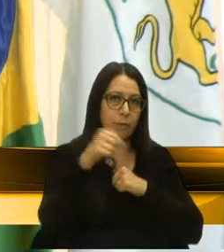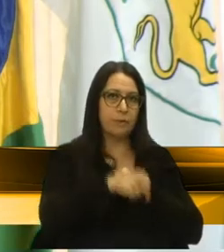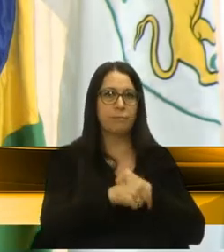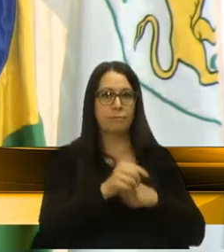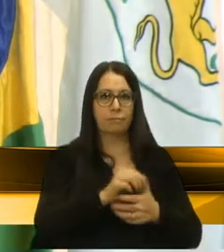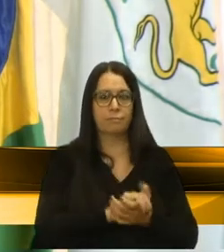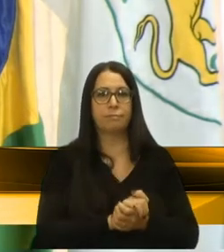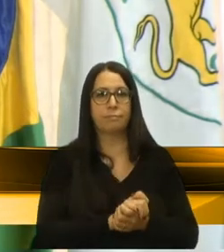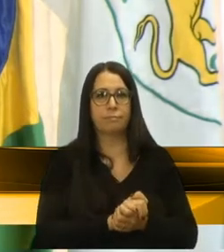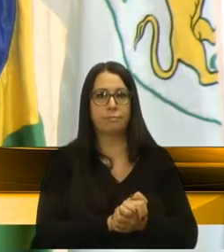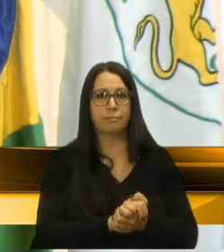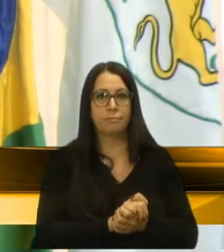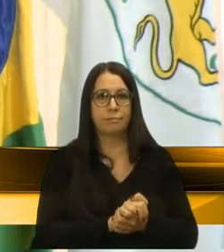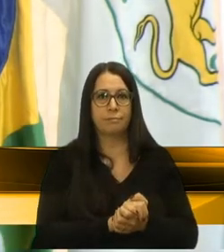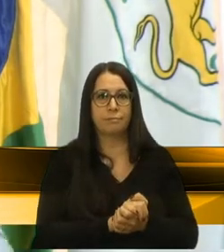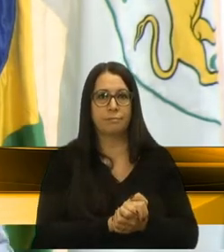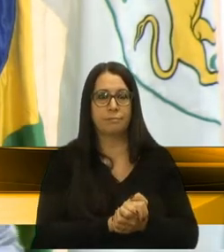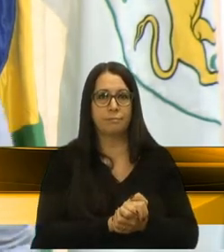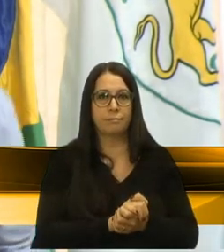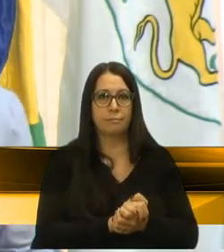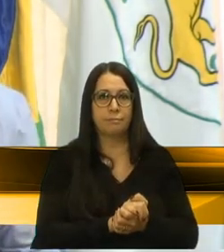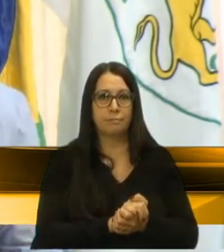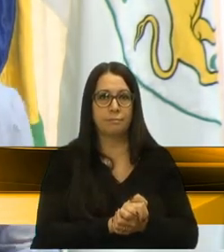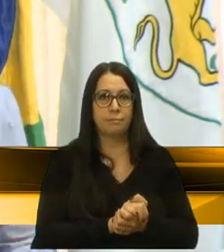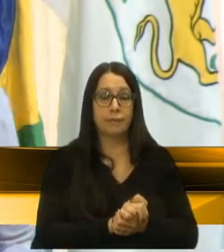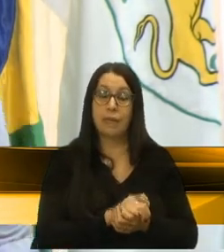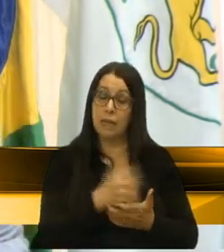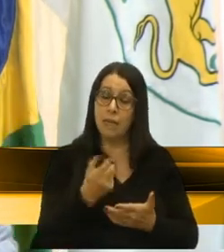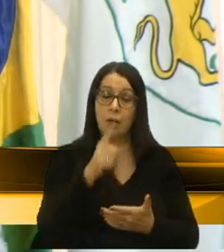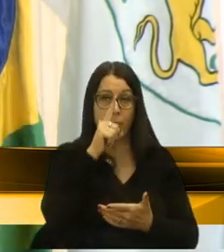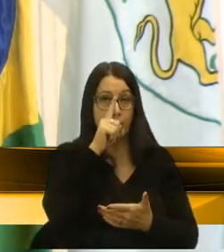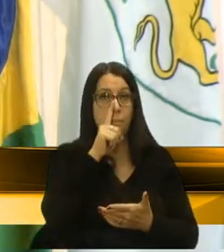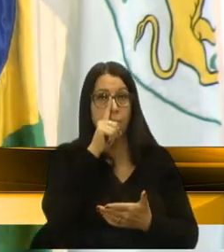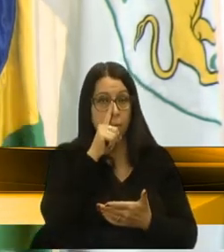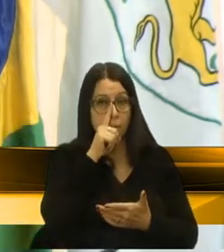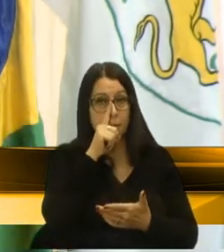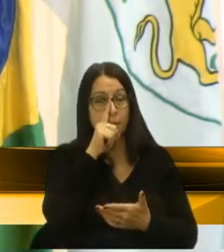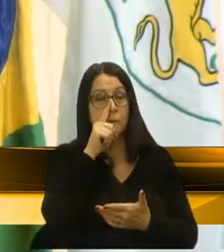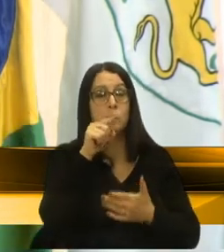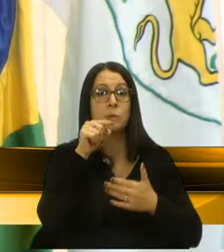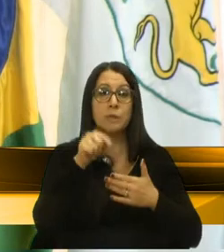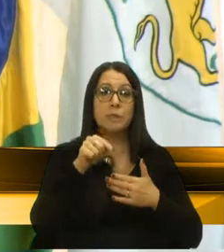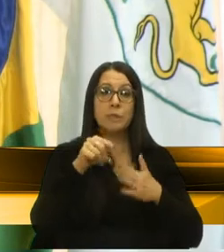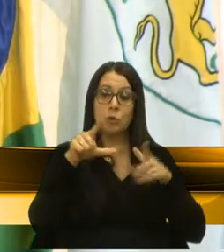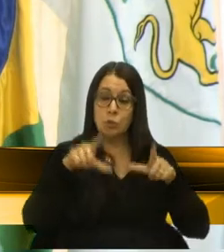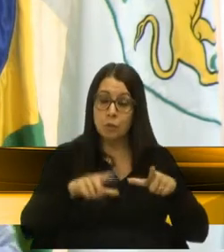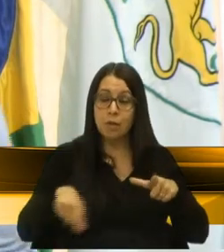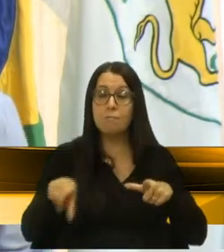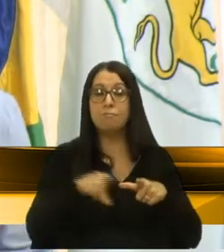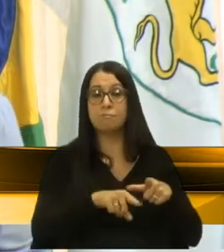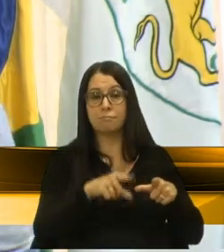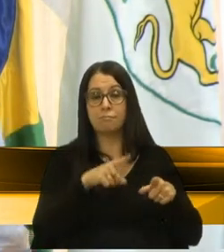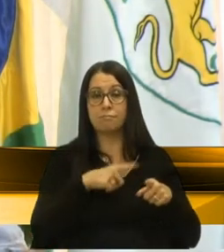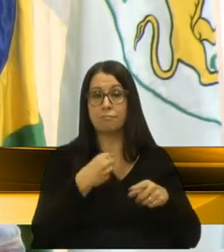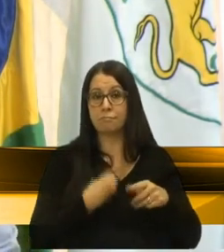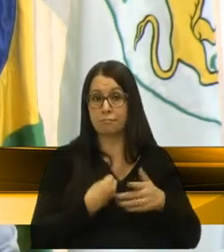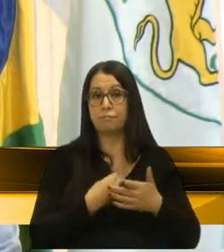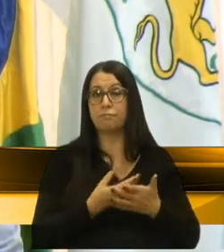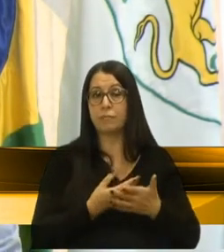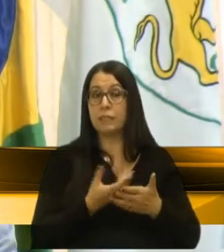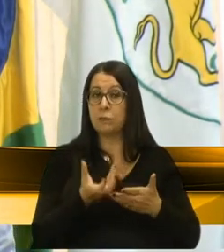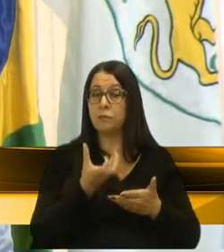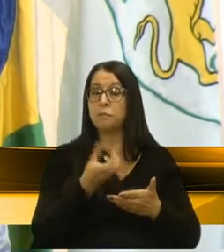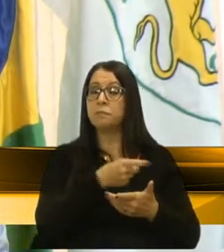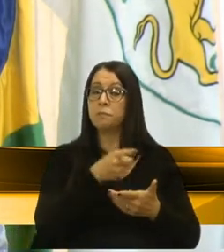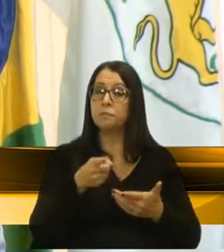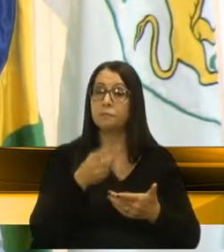perigo que essas casas estariam vivendo. Então, eu quero